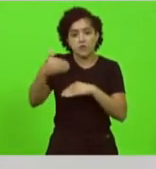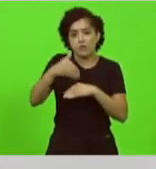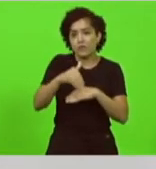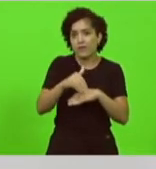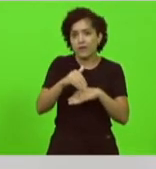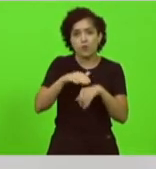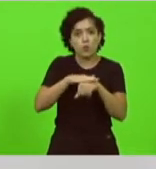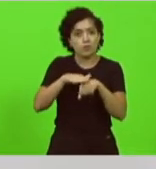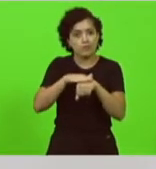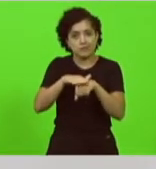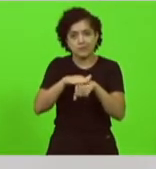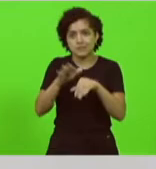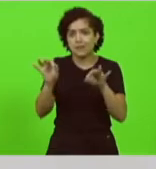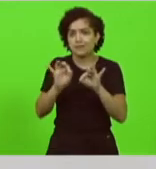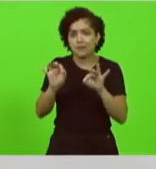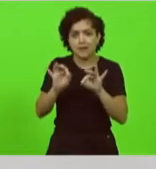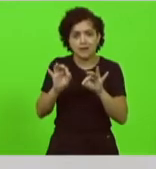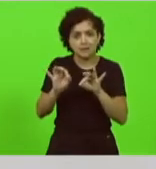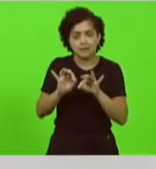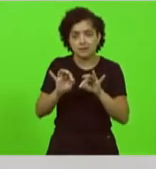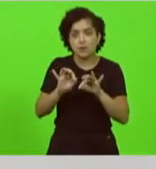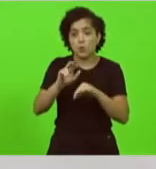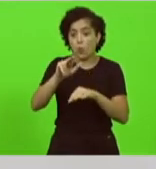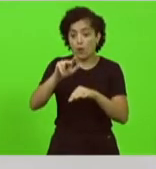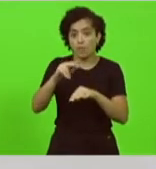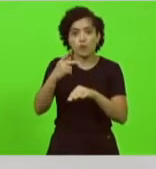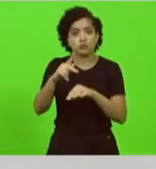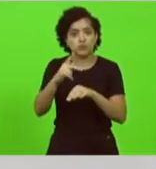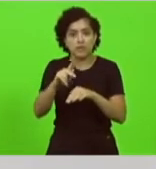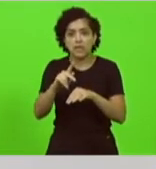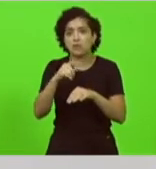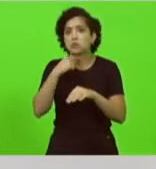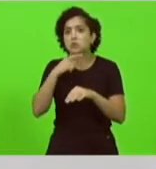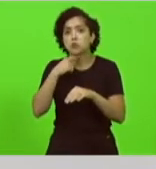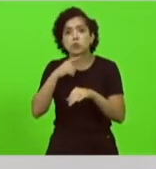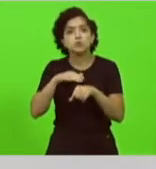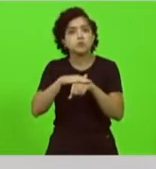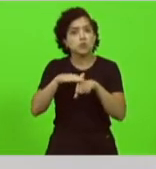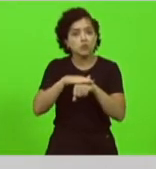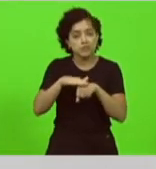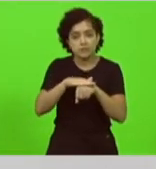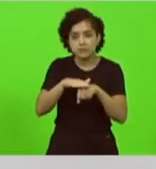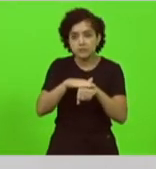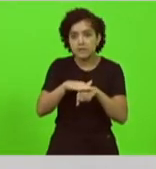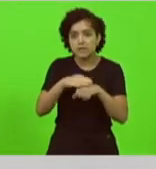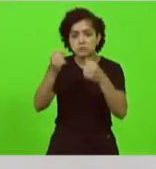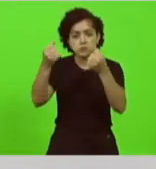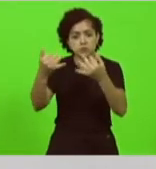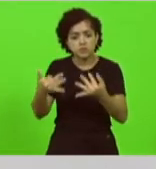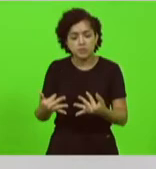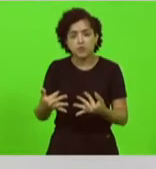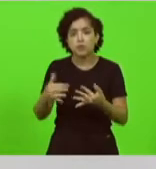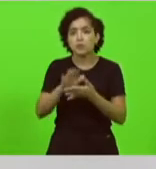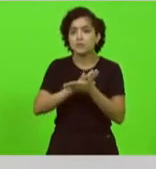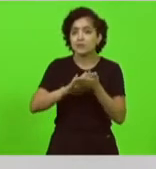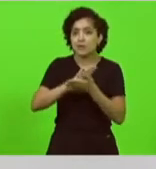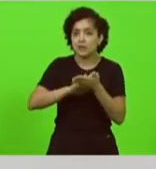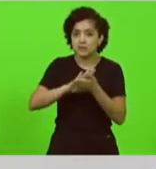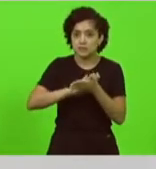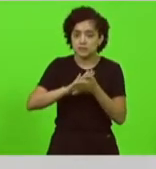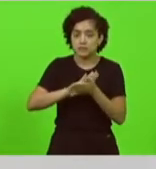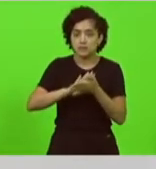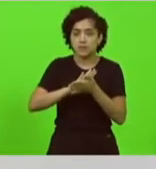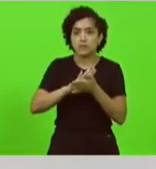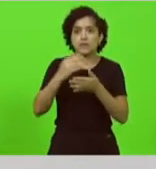deixaram nem esse irmão do paciente entrar não deram explicação nenhuma trataram como o